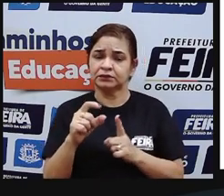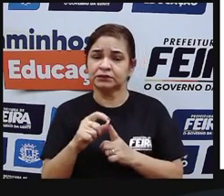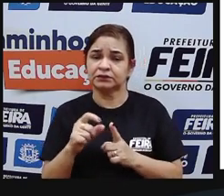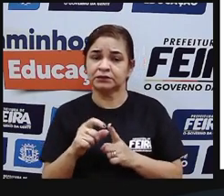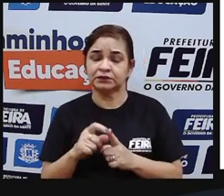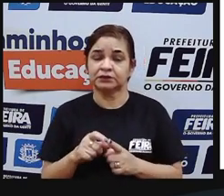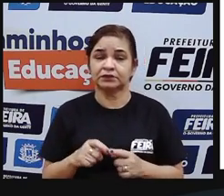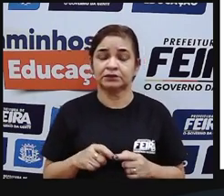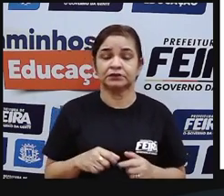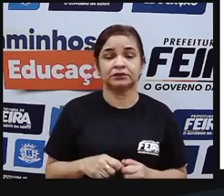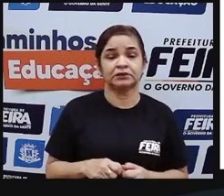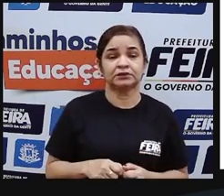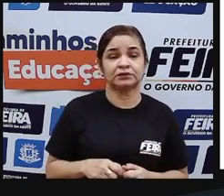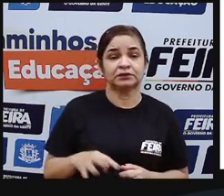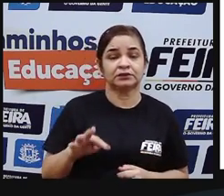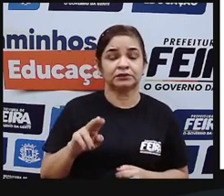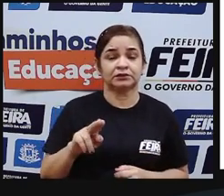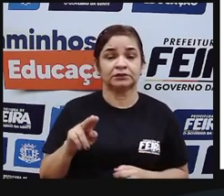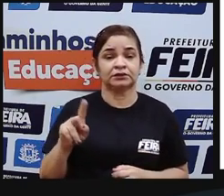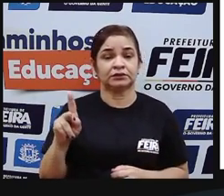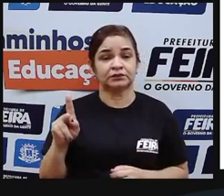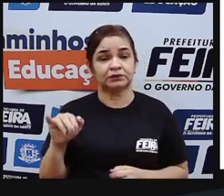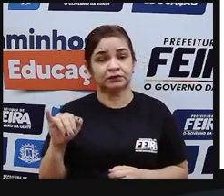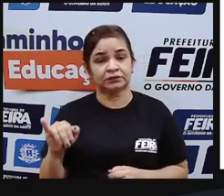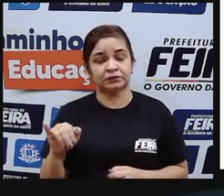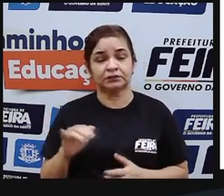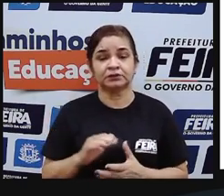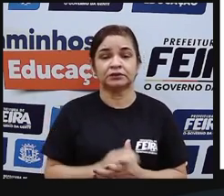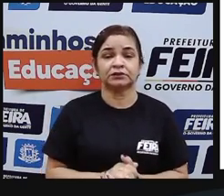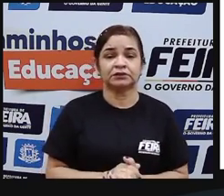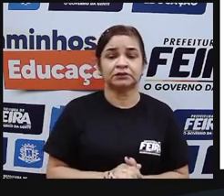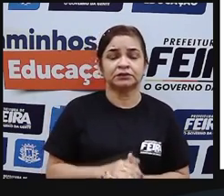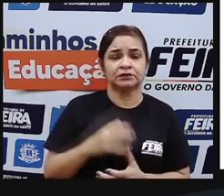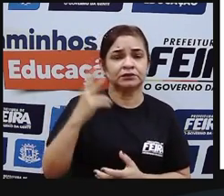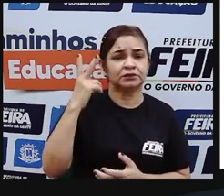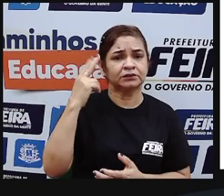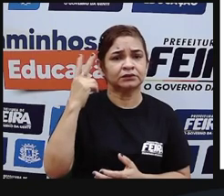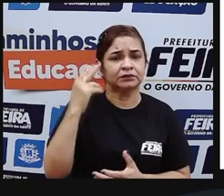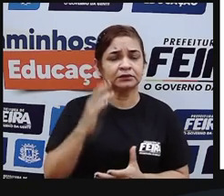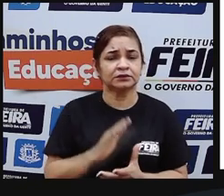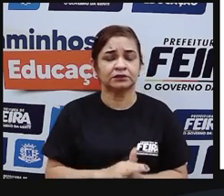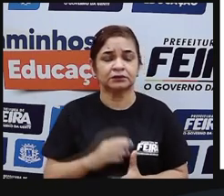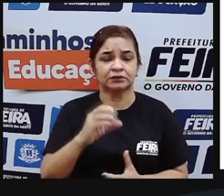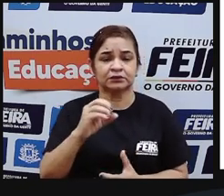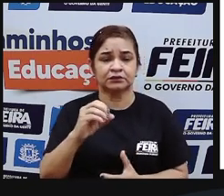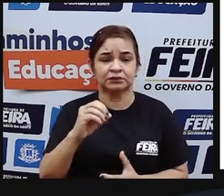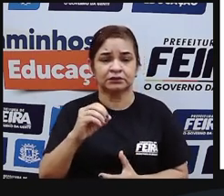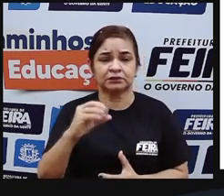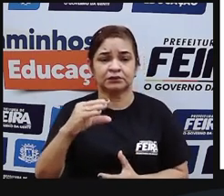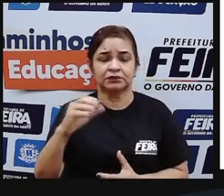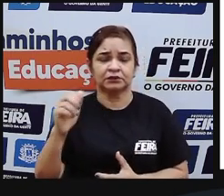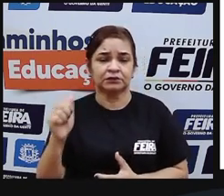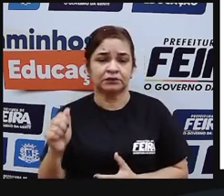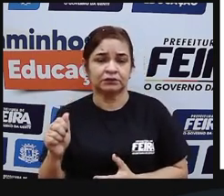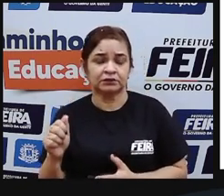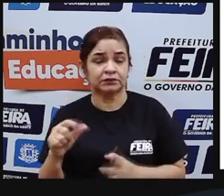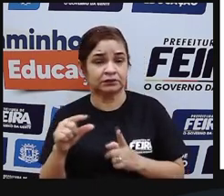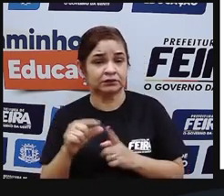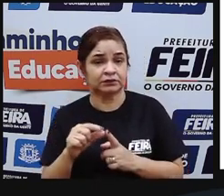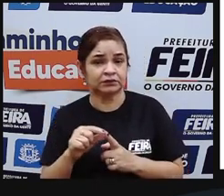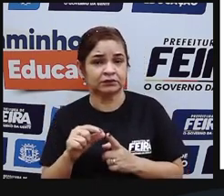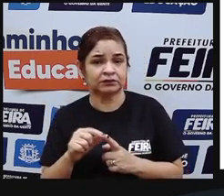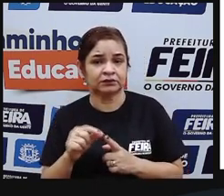são de origem tupi, são de origem guarani. Normalmente as palavras que terminam em oca, ósse, ósse, né? In,